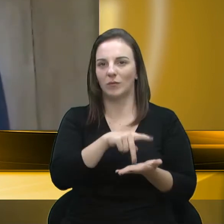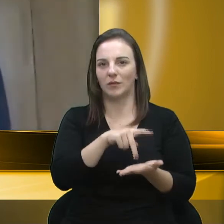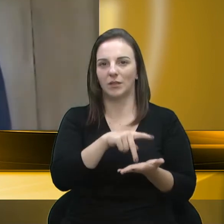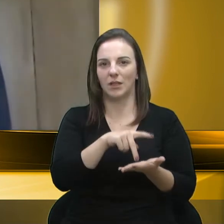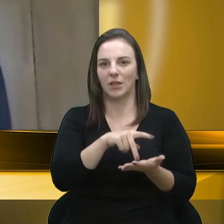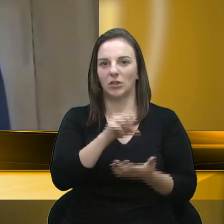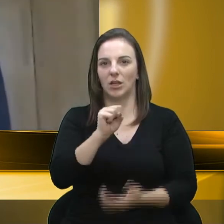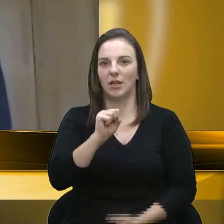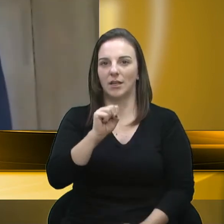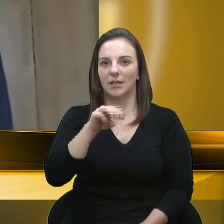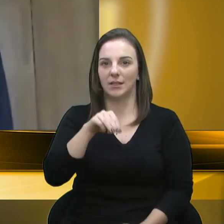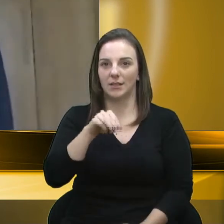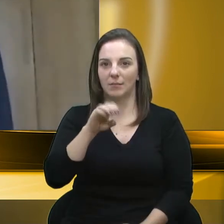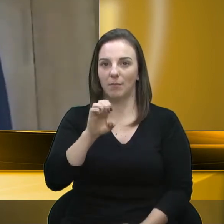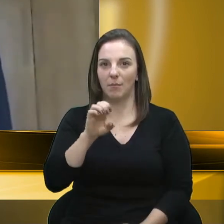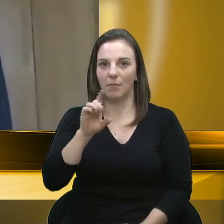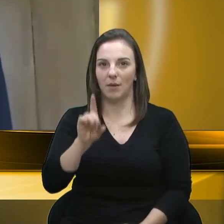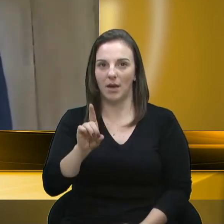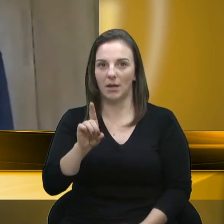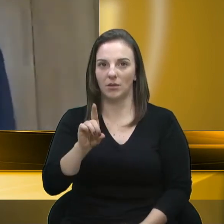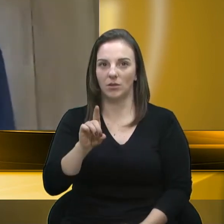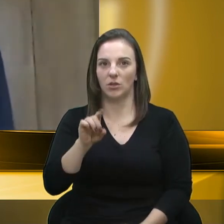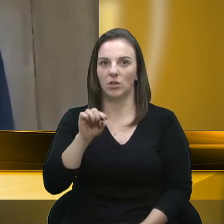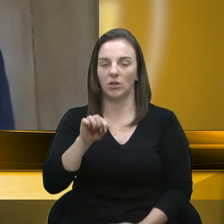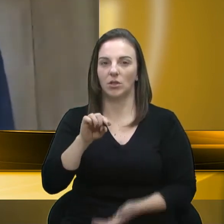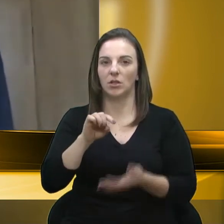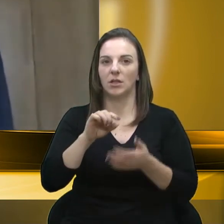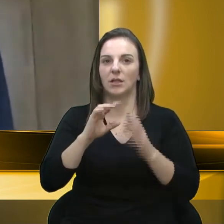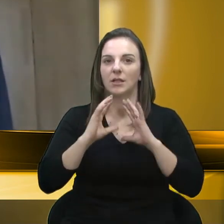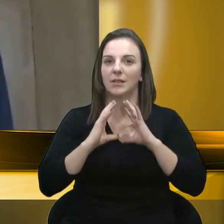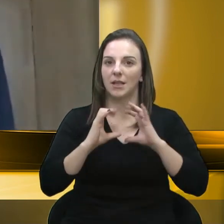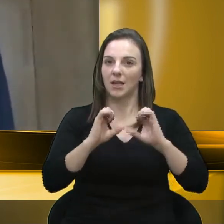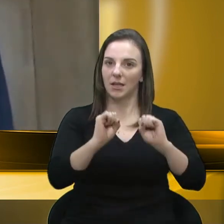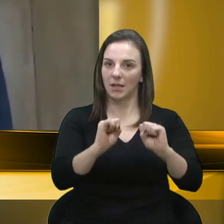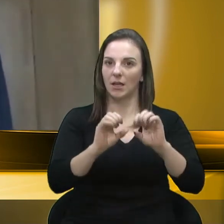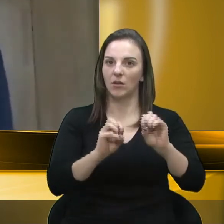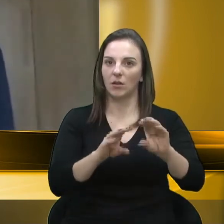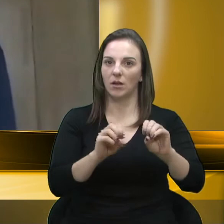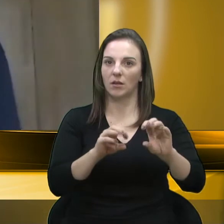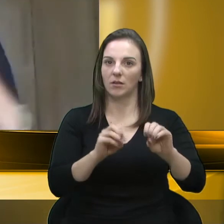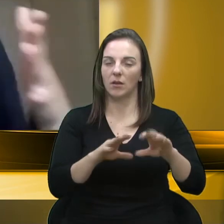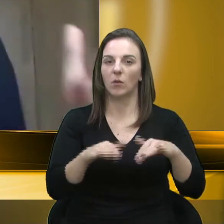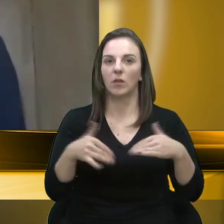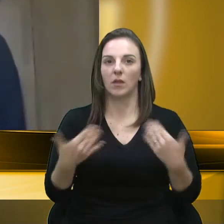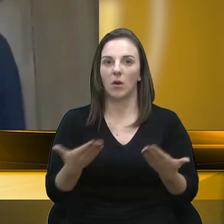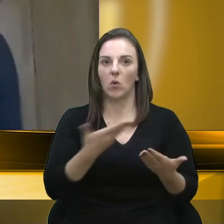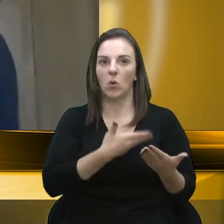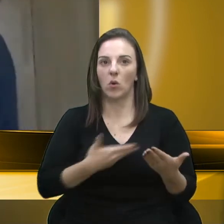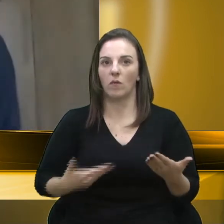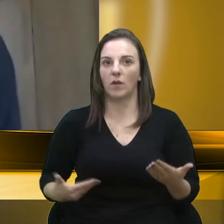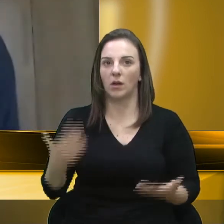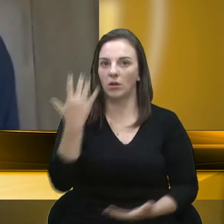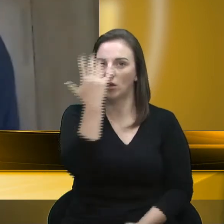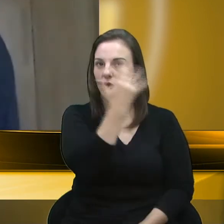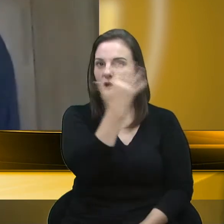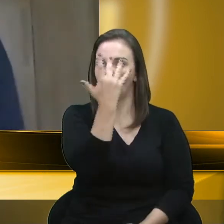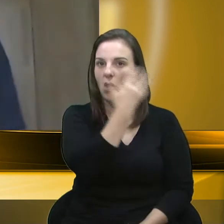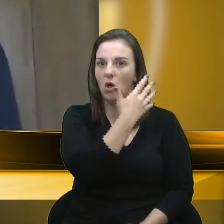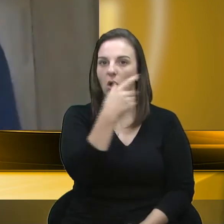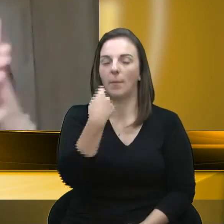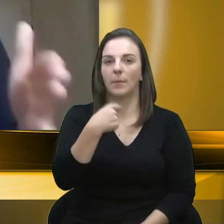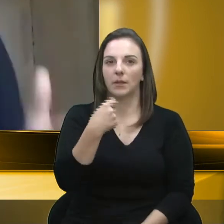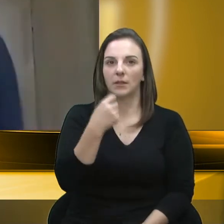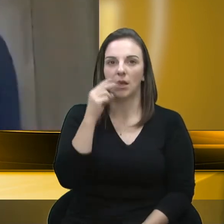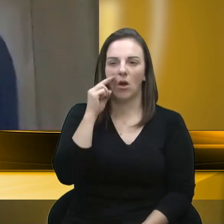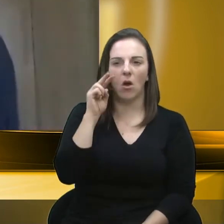a SMED, para com a Secretaria de Educação. Então o governo Adiló precisa olhar para a escolha dos seus secretários, para a